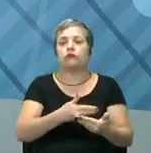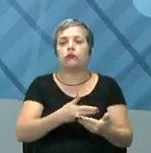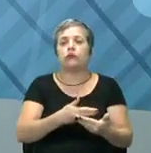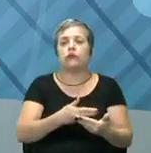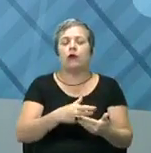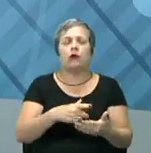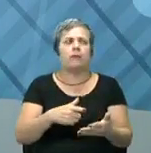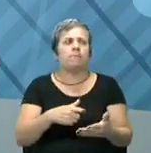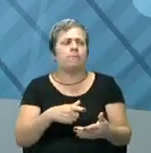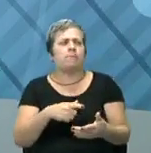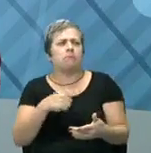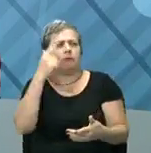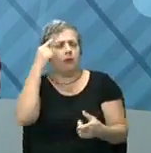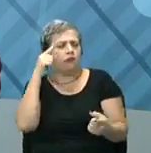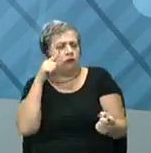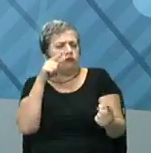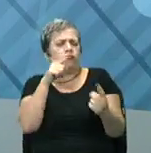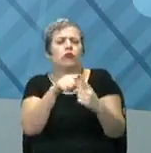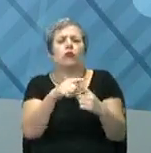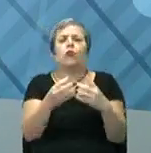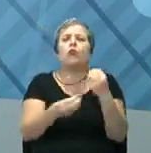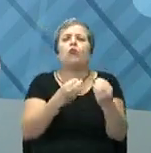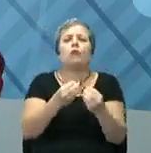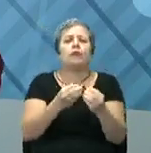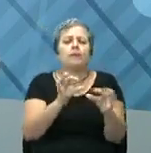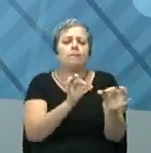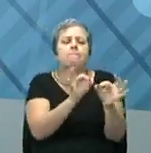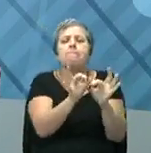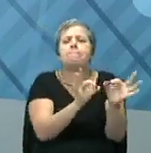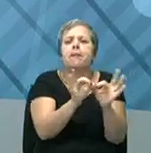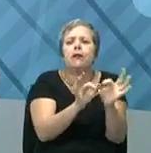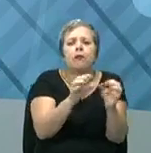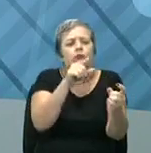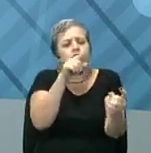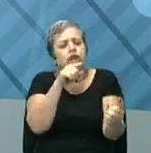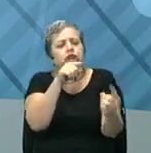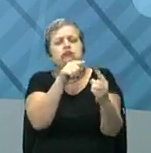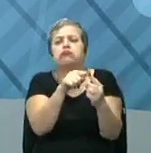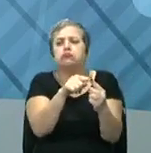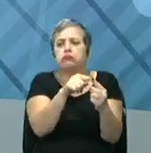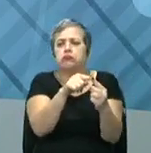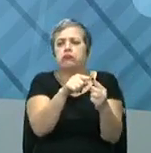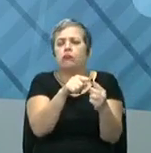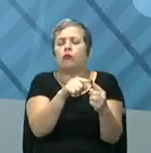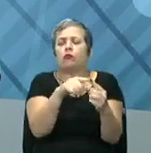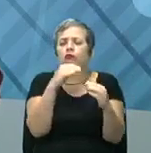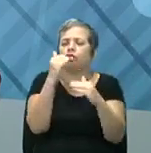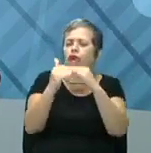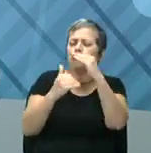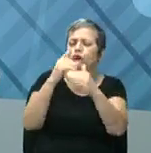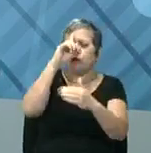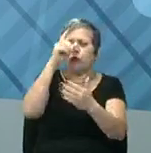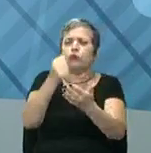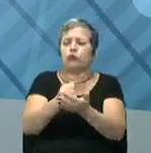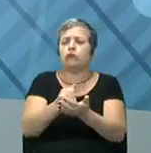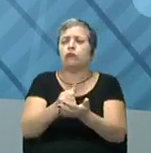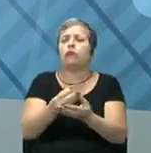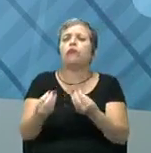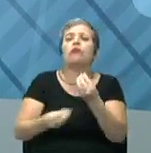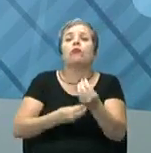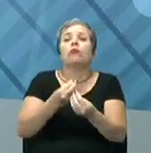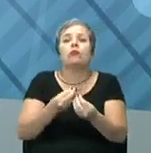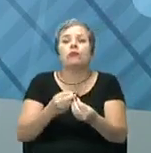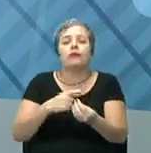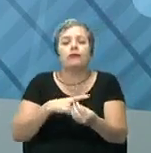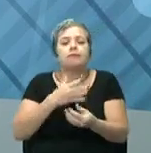pensa em metas, como planejar as metas? Como pensar esse processo de decisão? Tem um passo a passo? Como